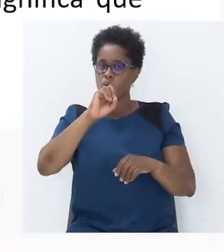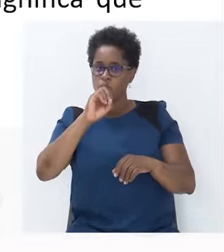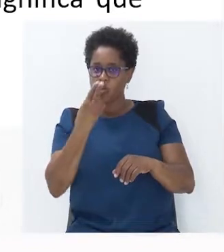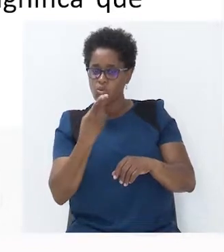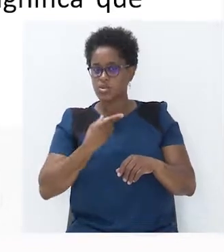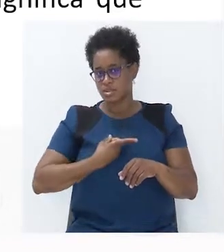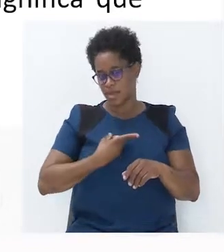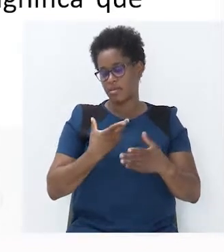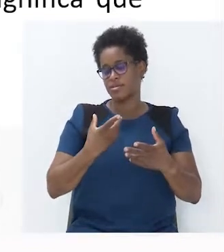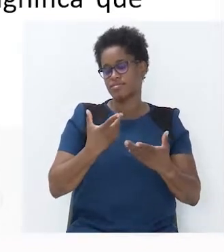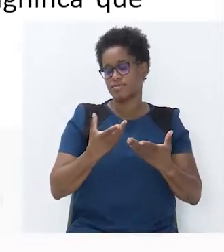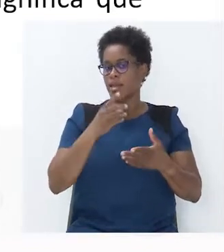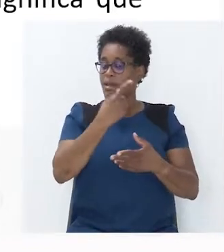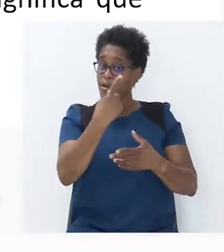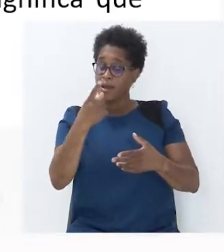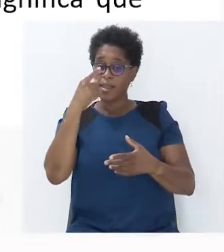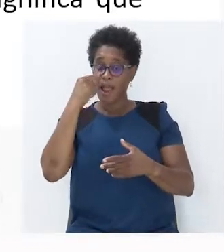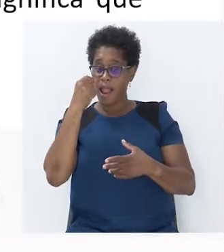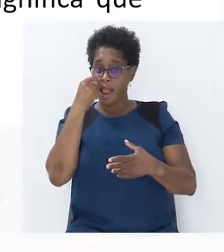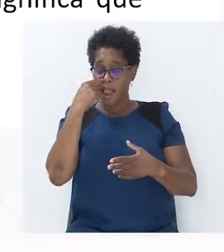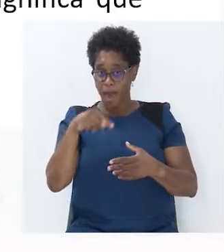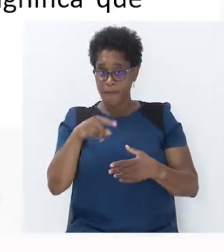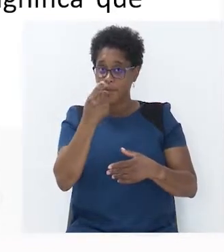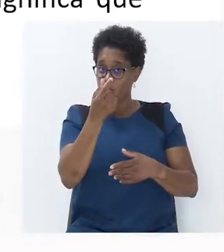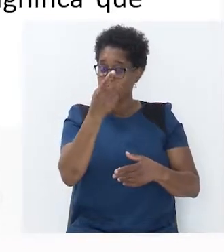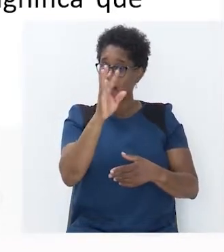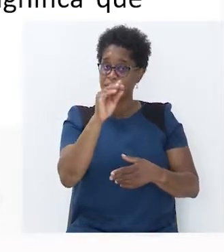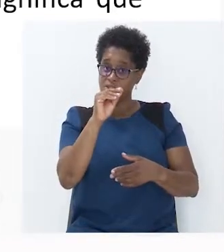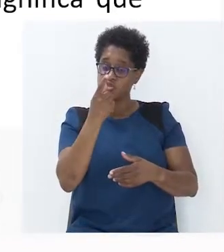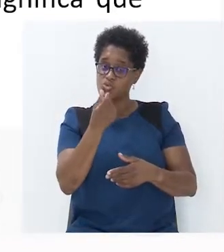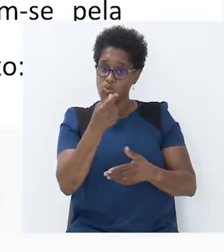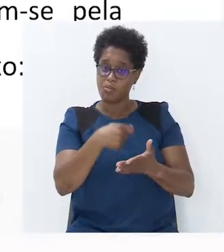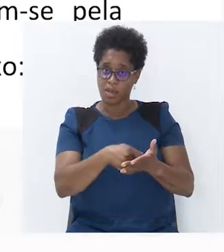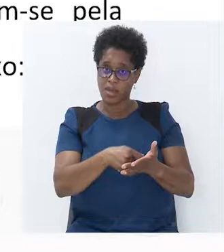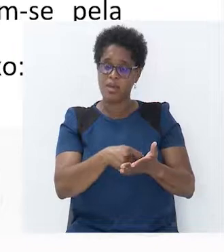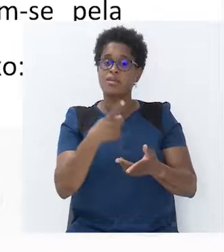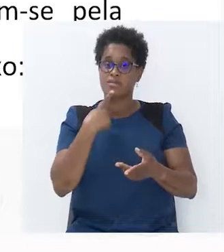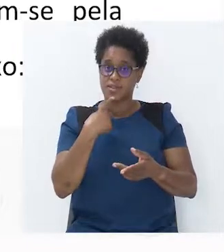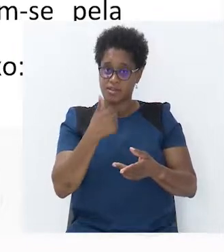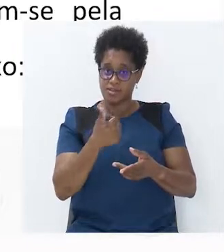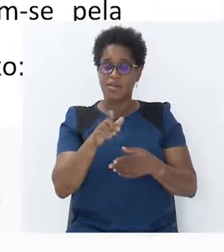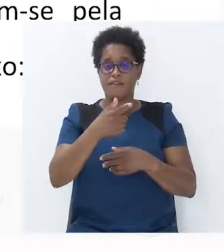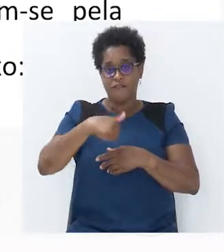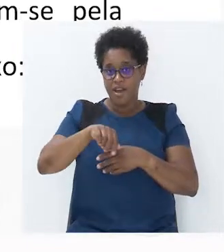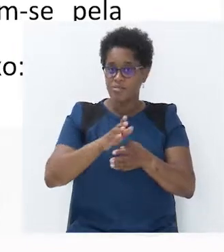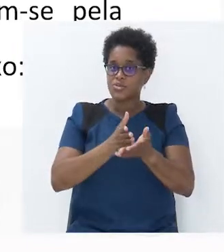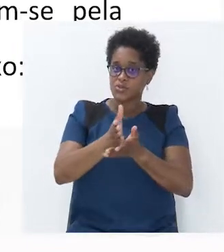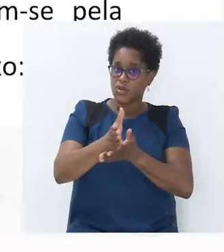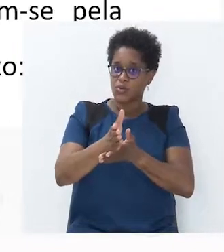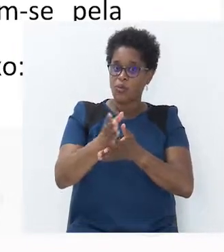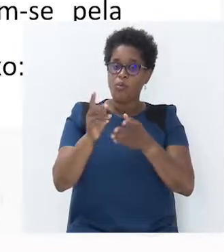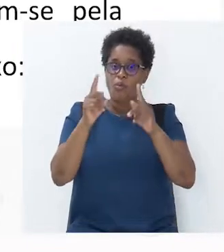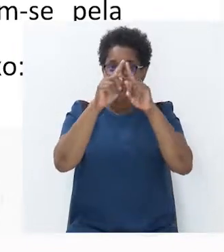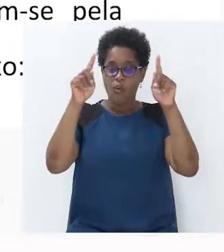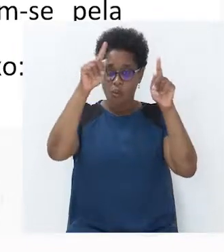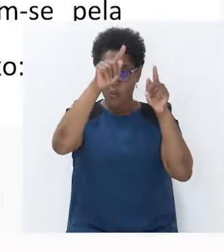lápis custa 10 escudos. Entendidos? Vamos prosseguir com o gráfico de uma